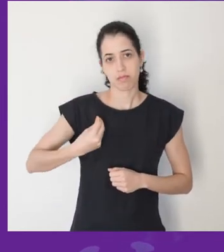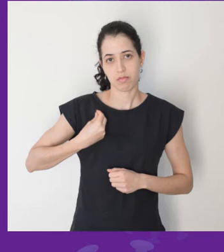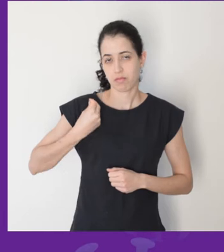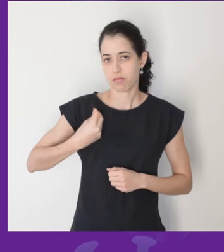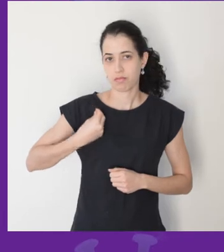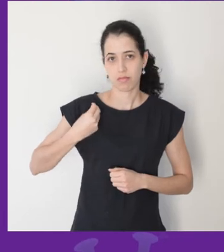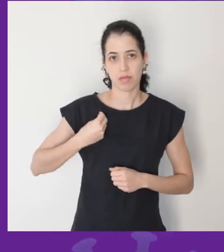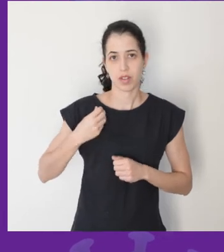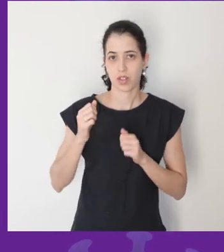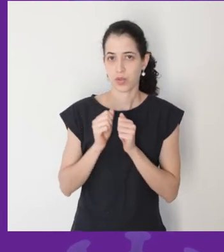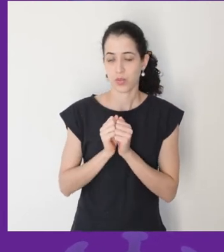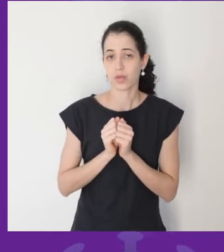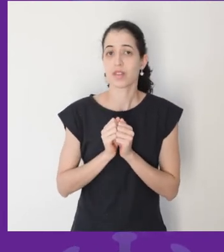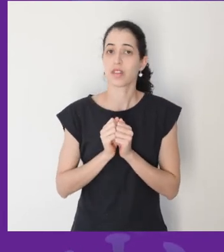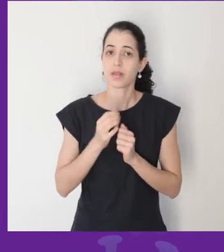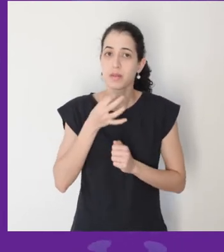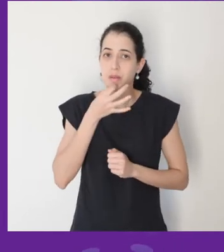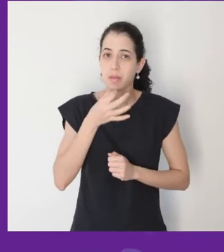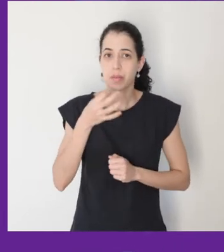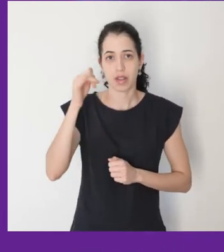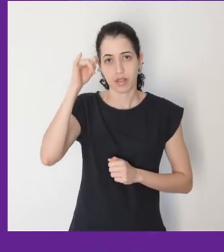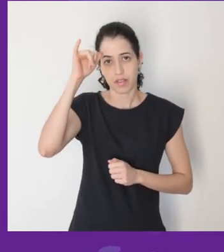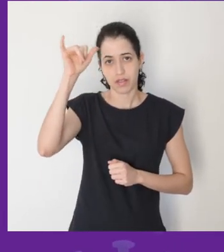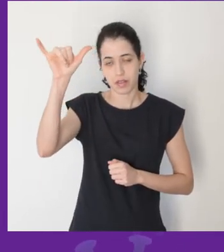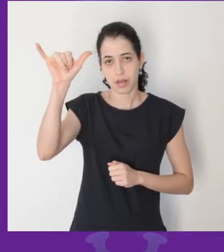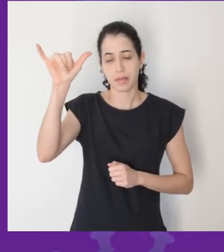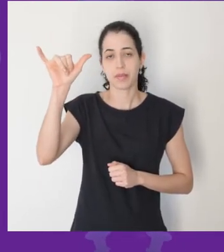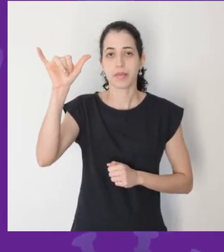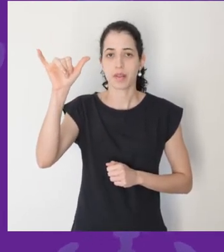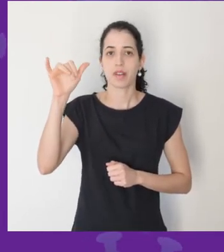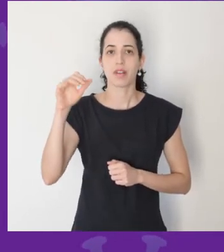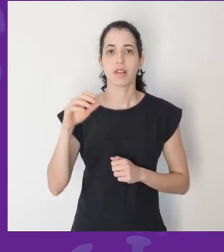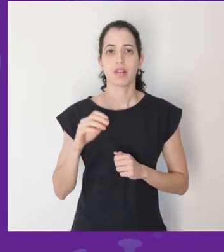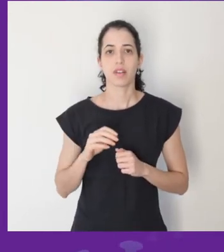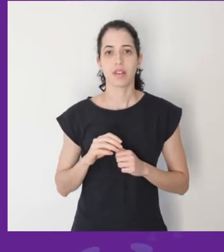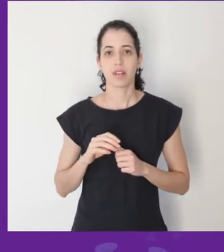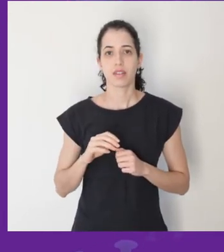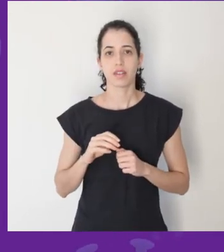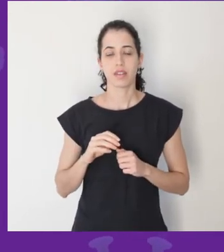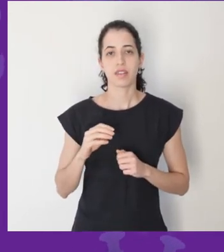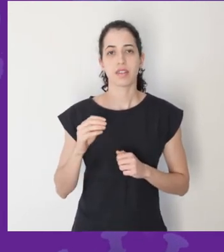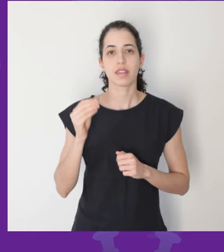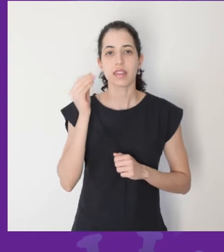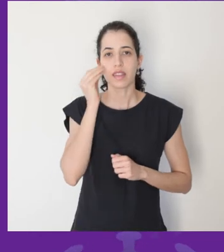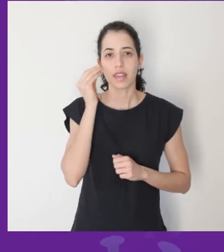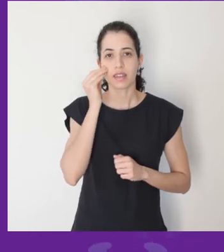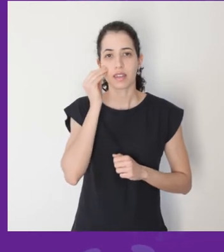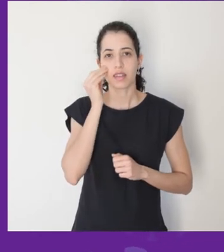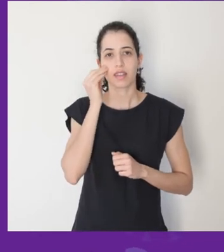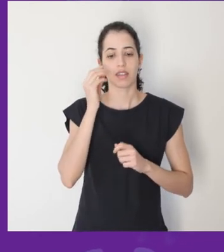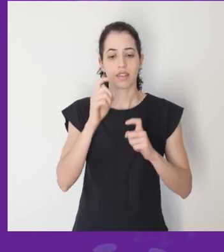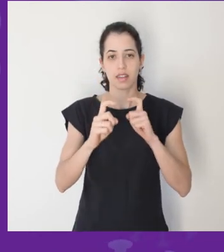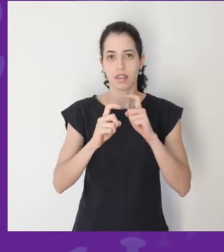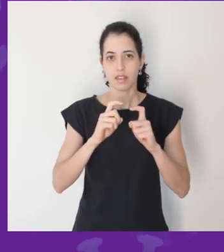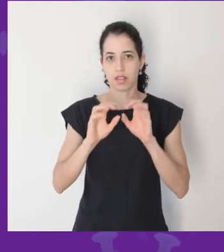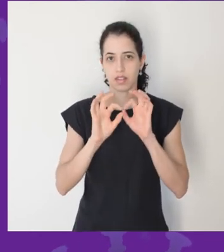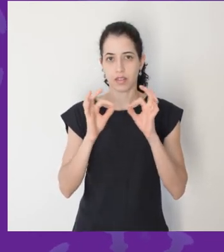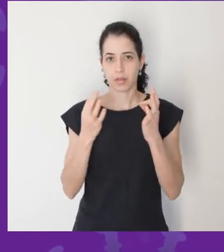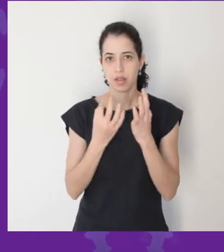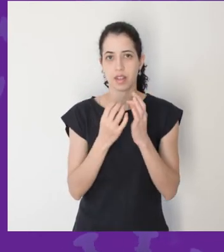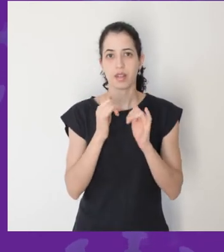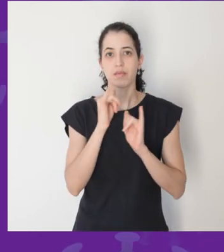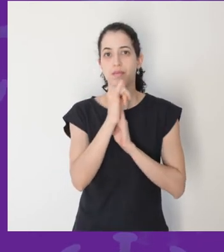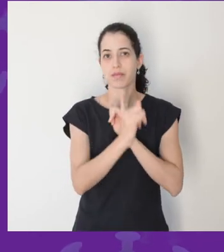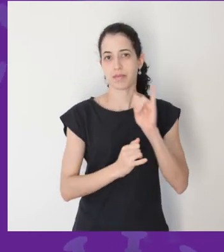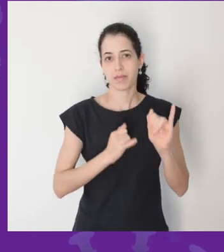juntas, a sugestão é que se evite que isso seja feito. Se a gente puder manter as reuniões familiares